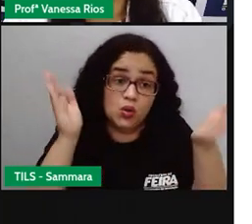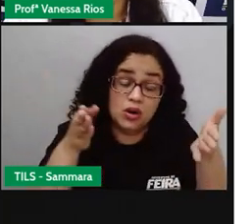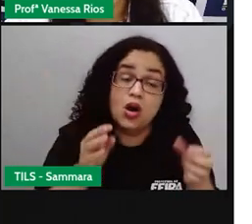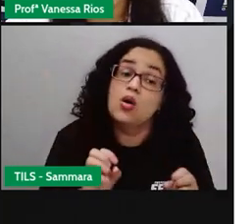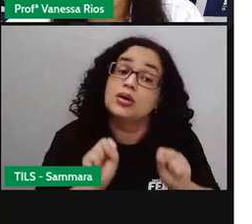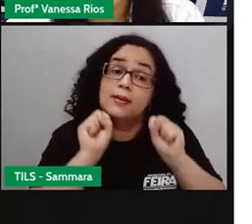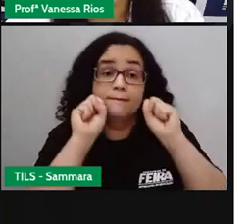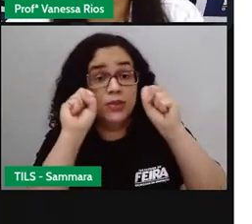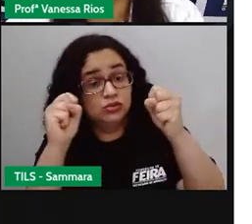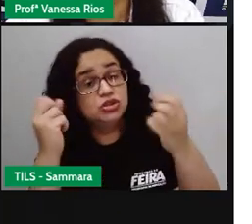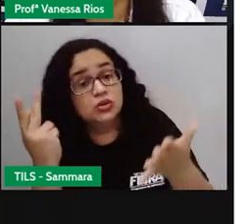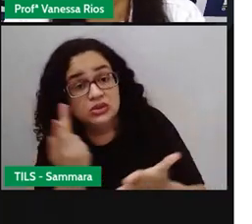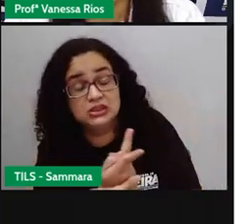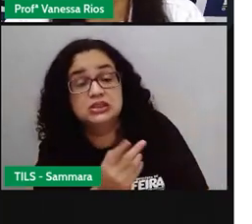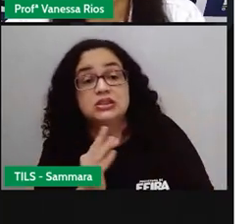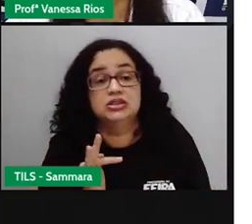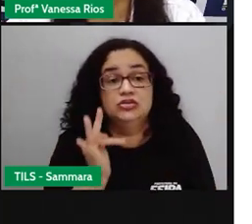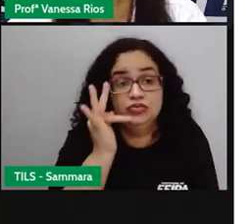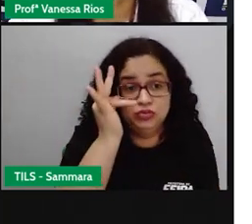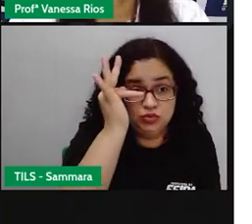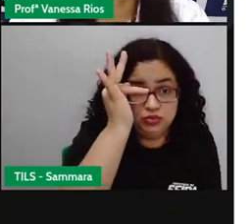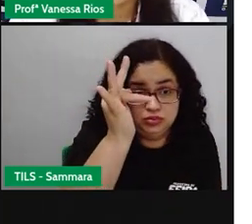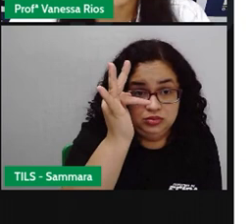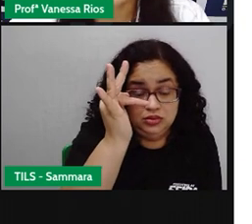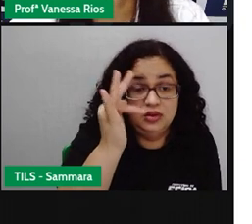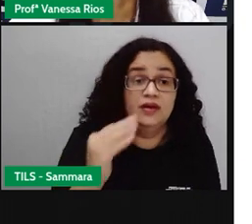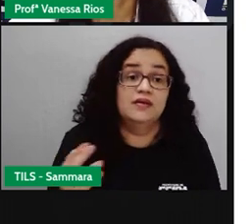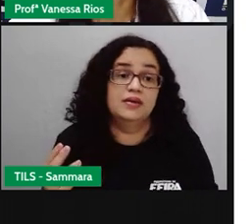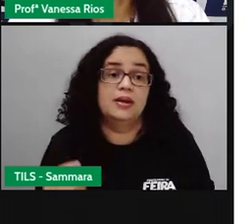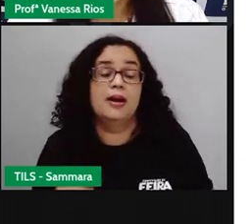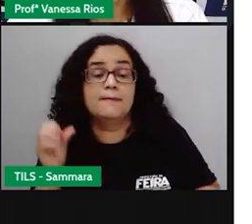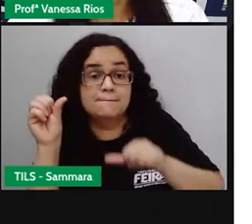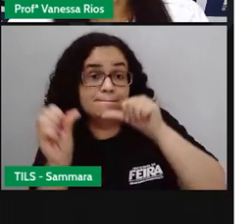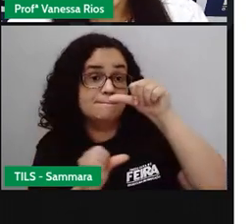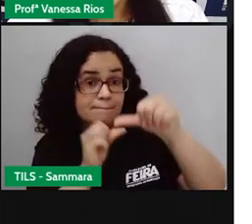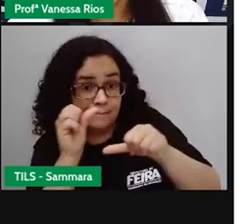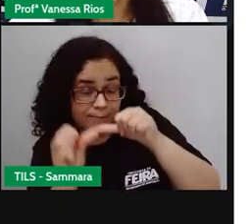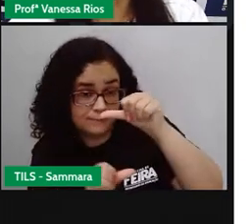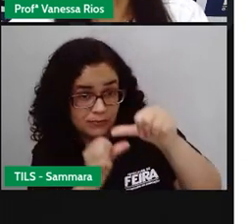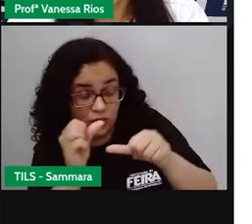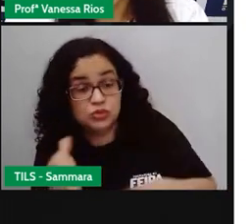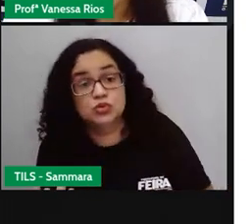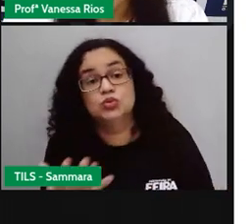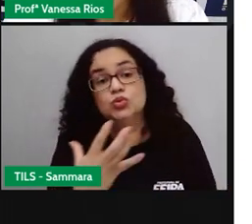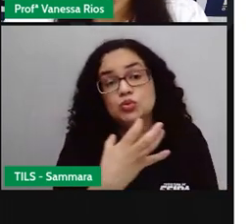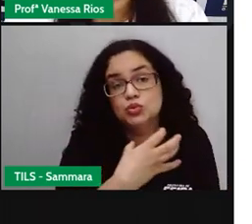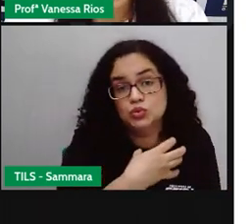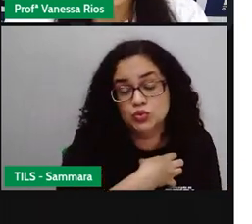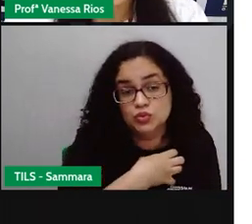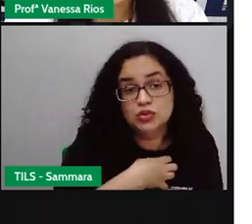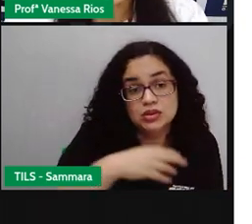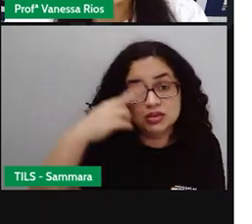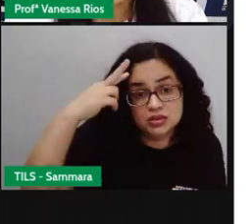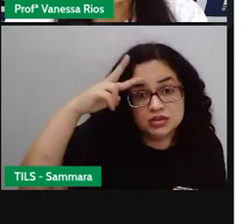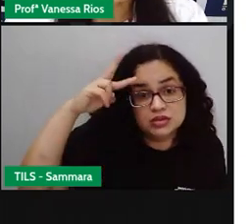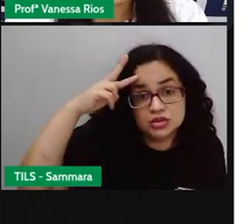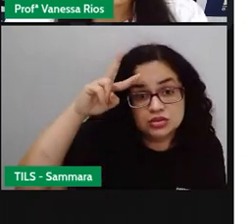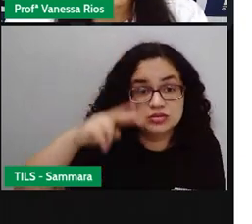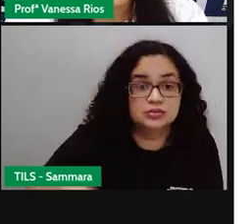que podem acontecer, passados para os verbos, mudam aí um pouco o sentido da história.